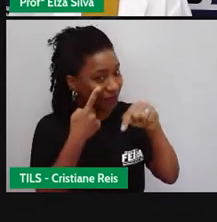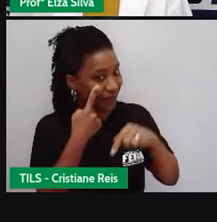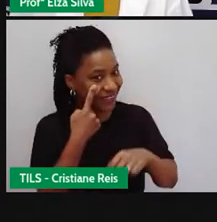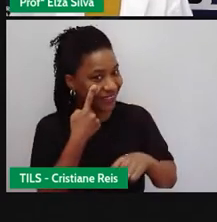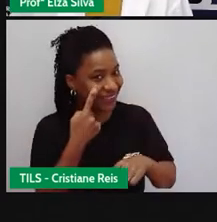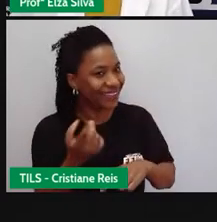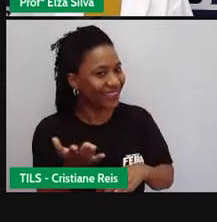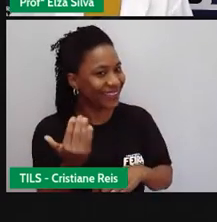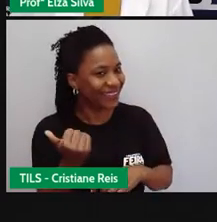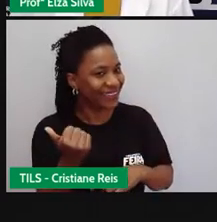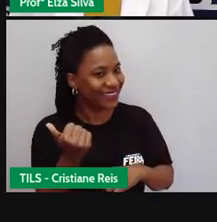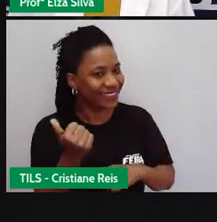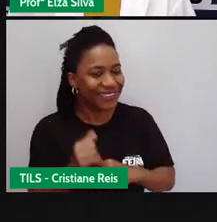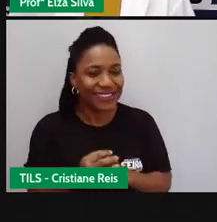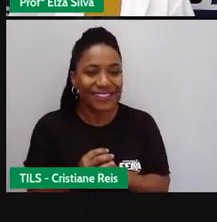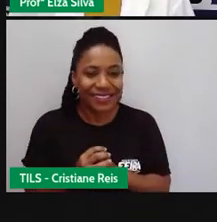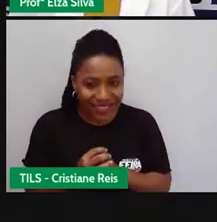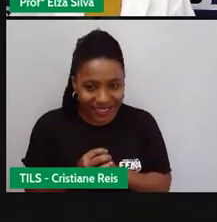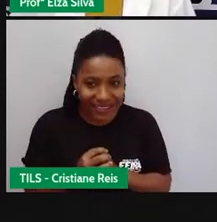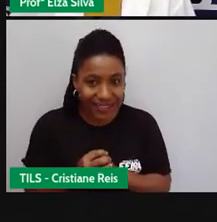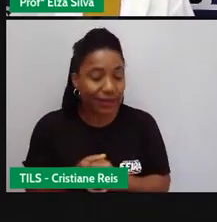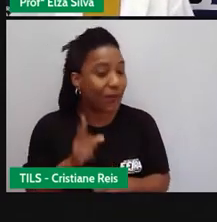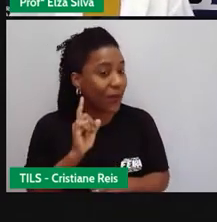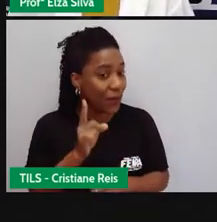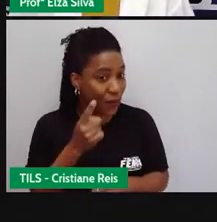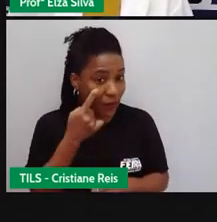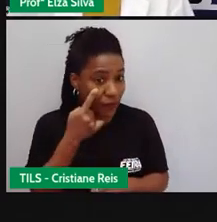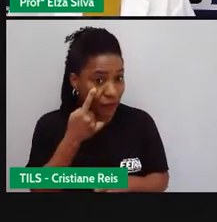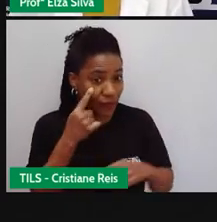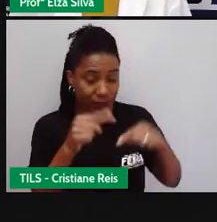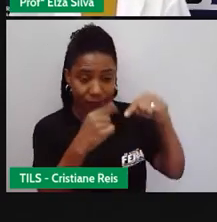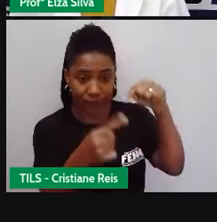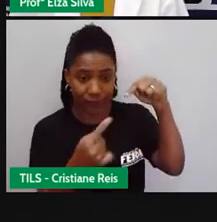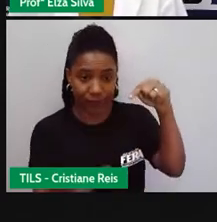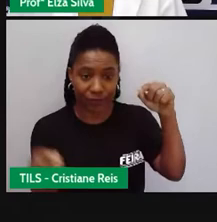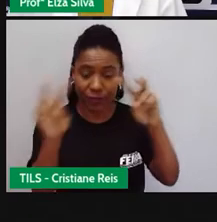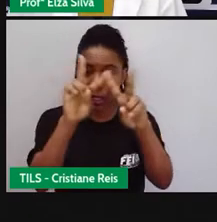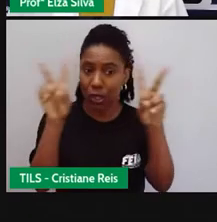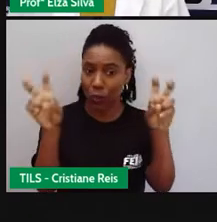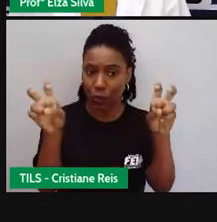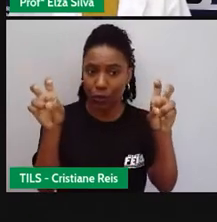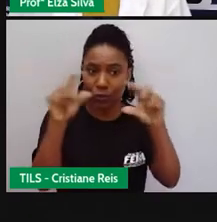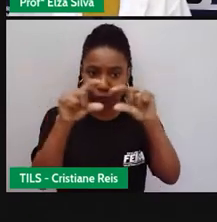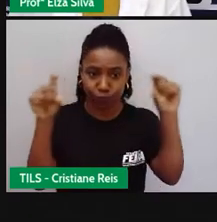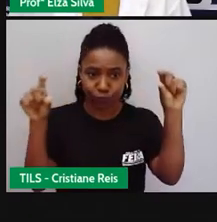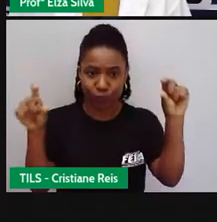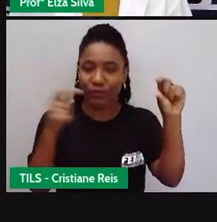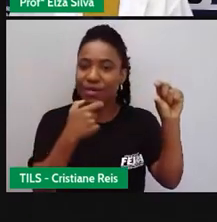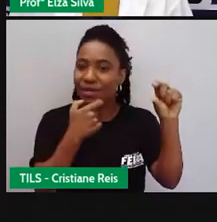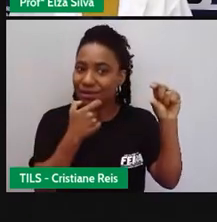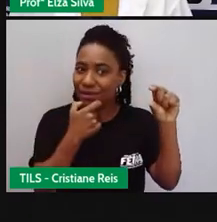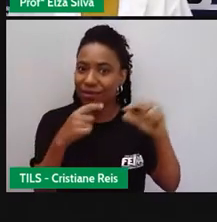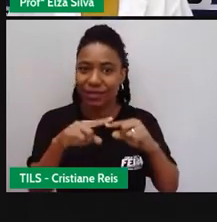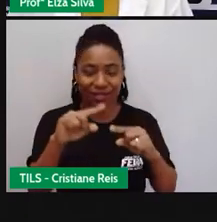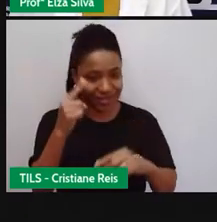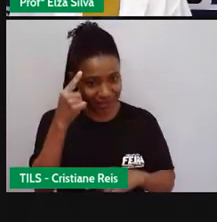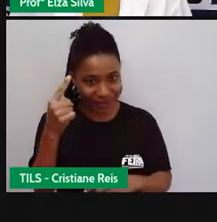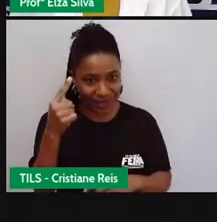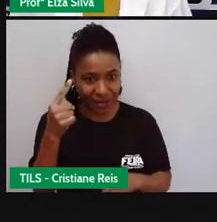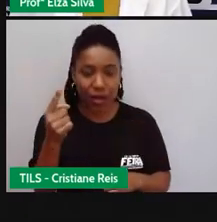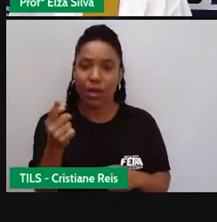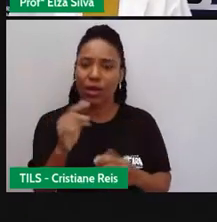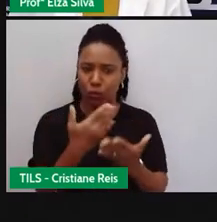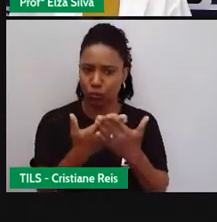Vocês se lembram? Coloque lá no seu caderno o nosso cabeçalho em inglês. Escure, o nome da sua